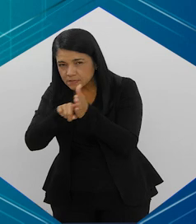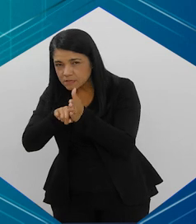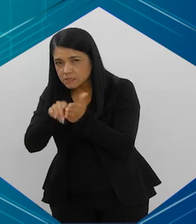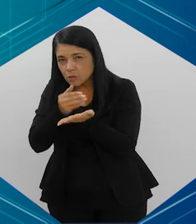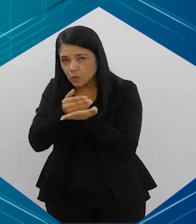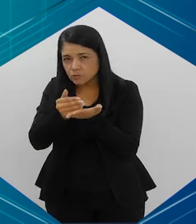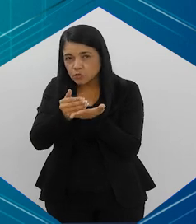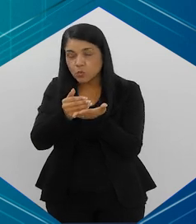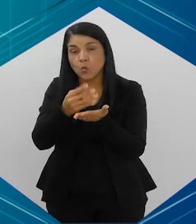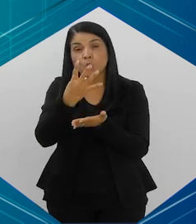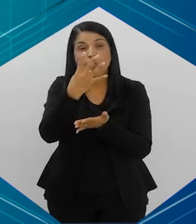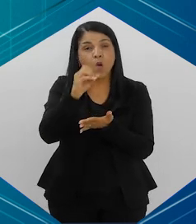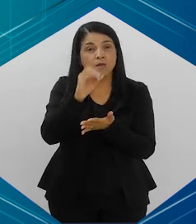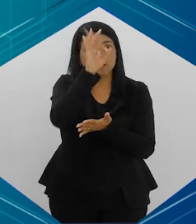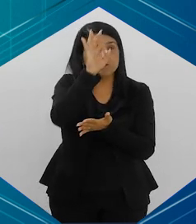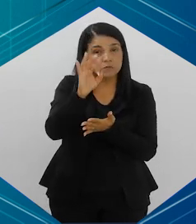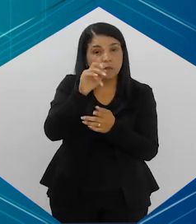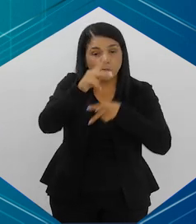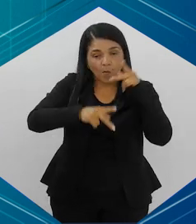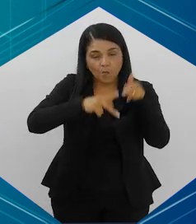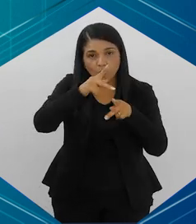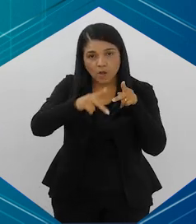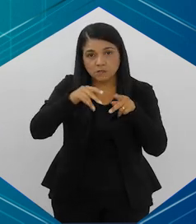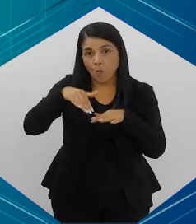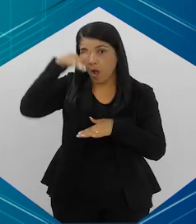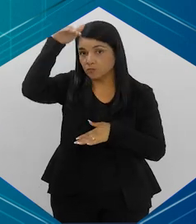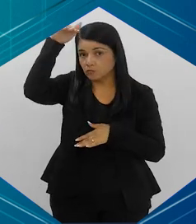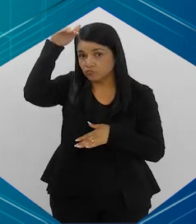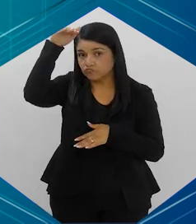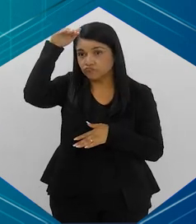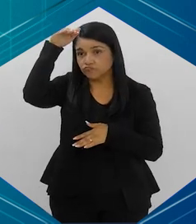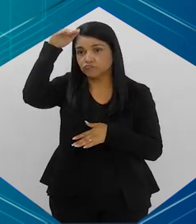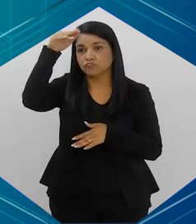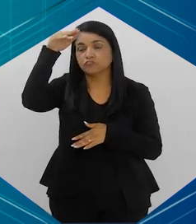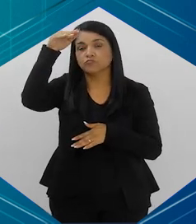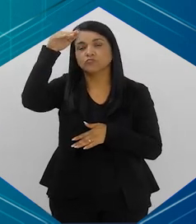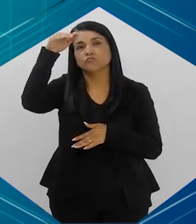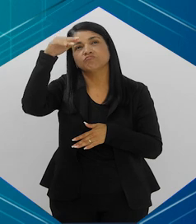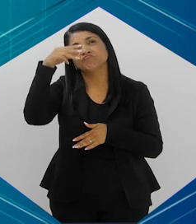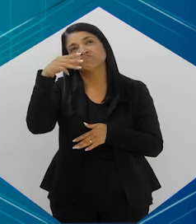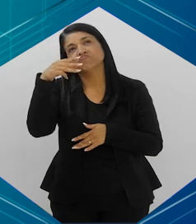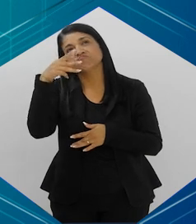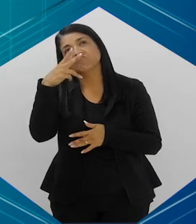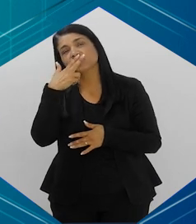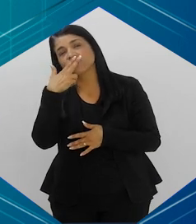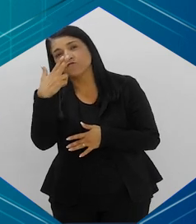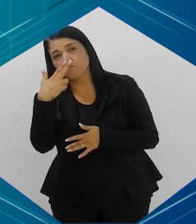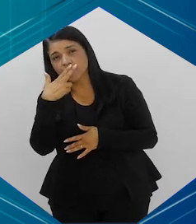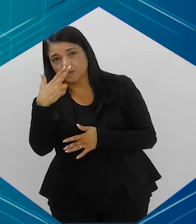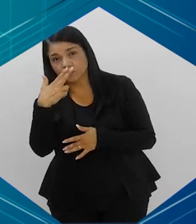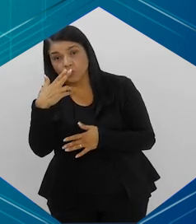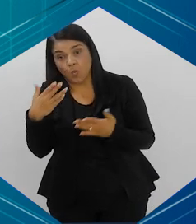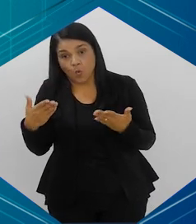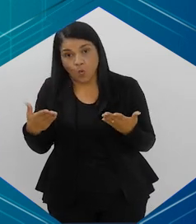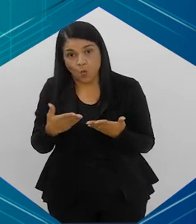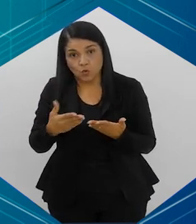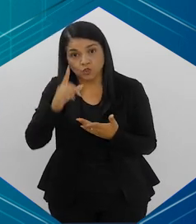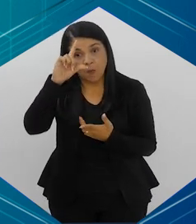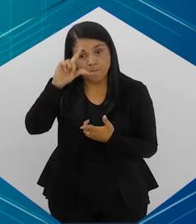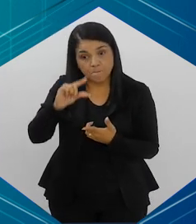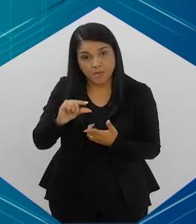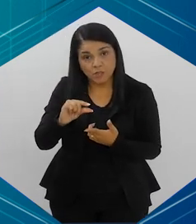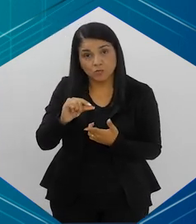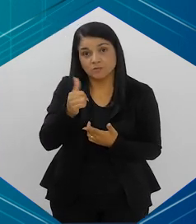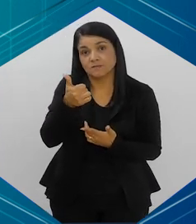as pesquisas, nós tínhamos algo em torno de 40% da população adulta fumando, 38%, hoje,